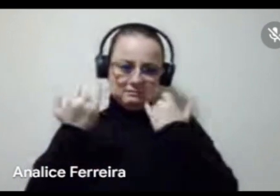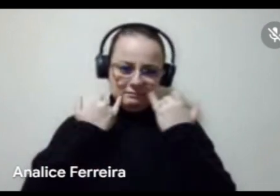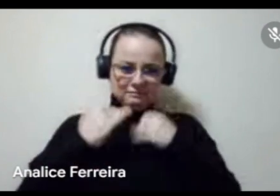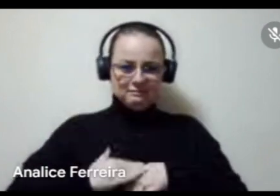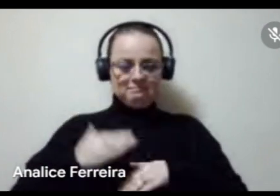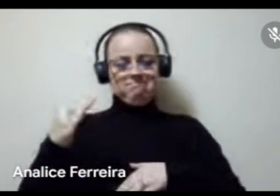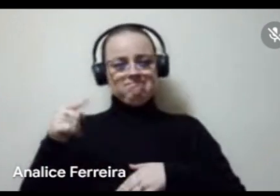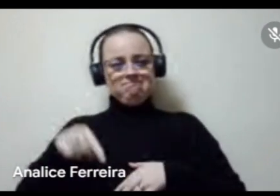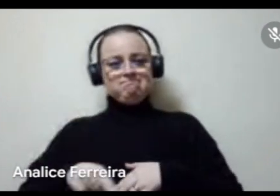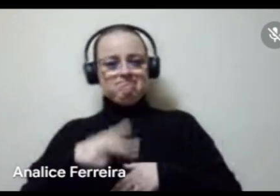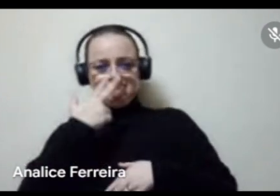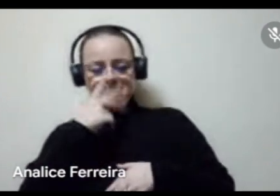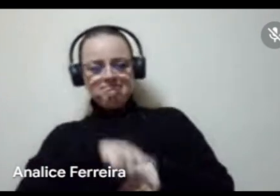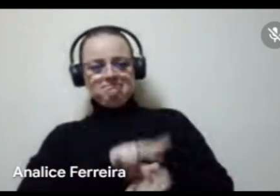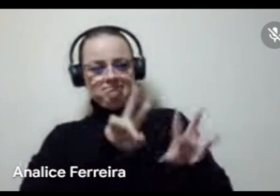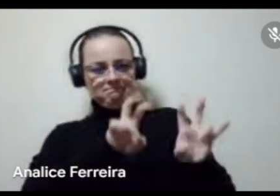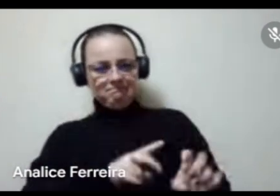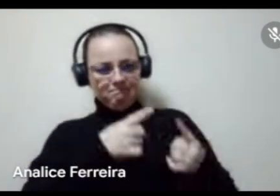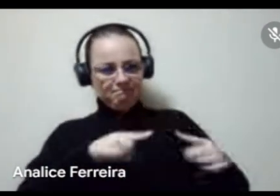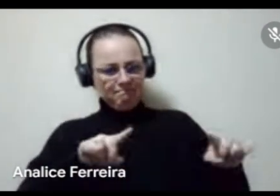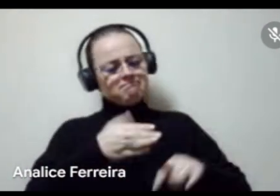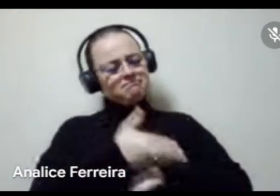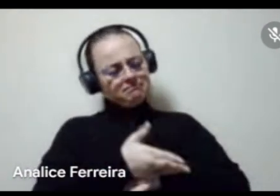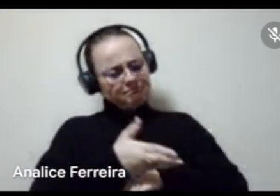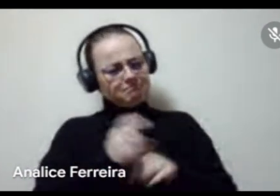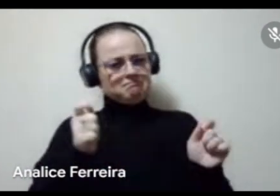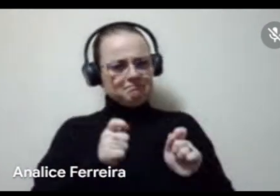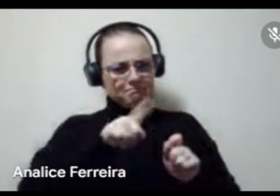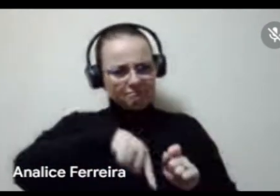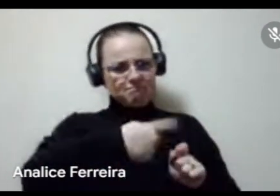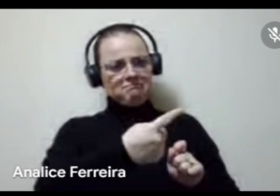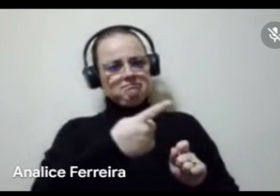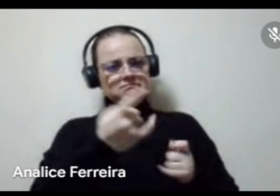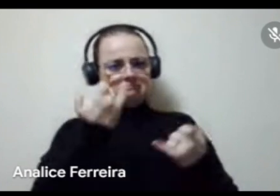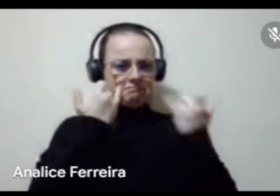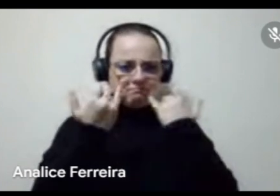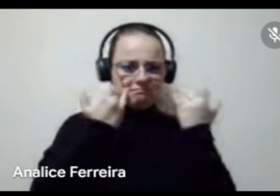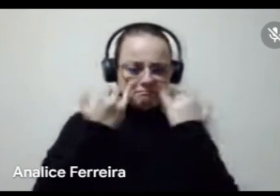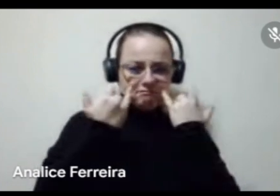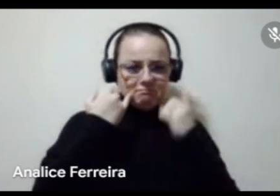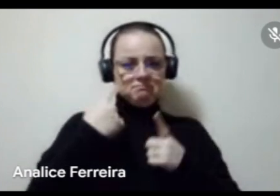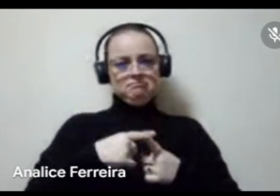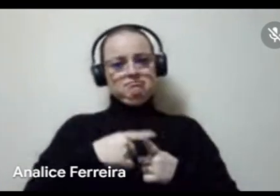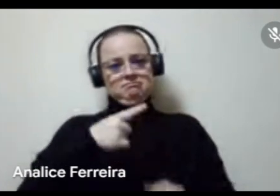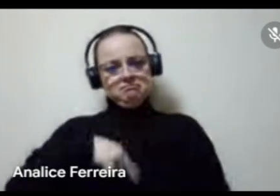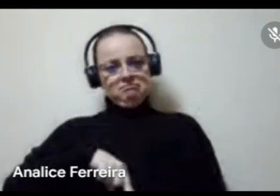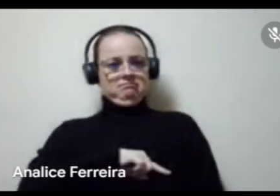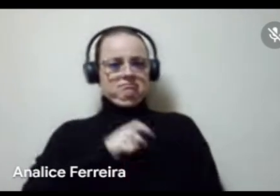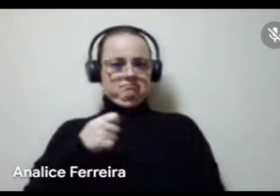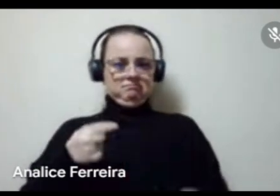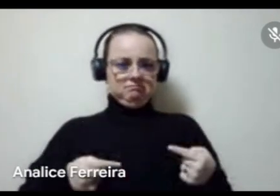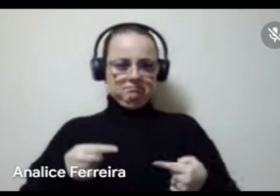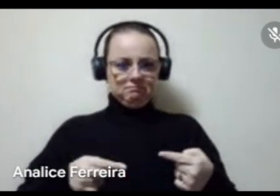seja desse segmento, que participe, se possível, de outras escutas, porque o que a gente tem que discutir